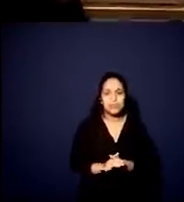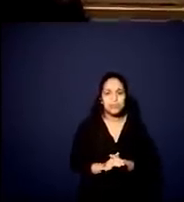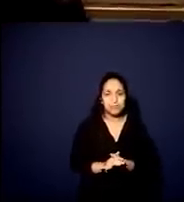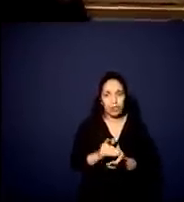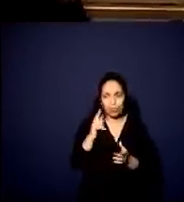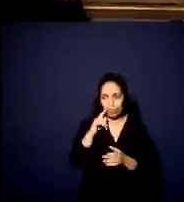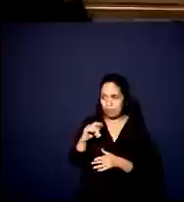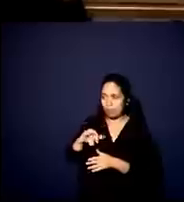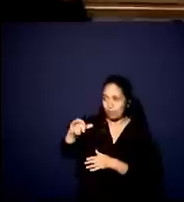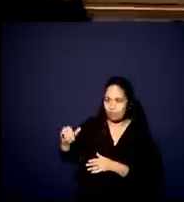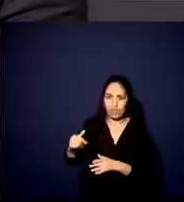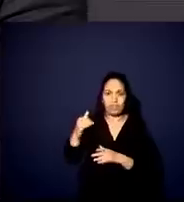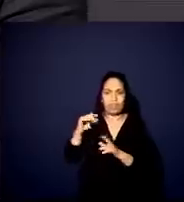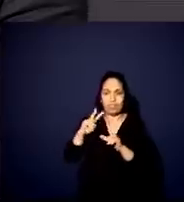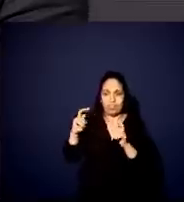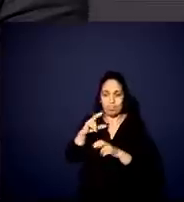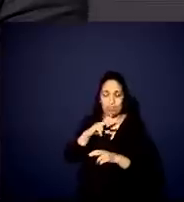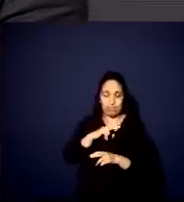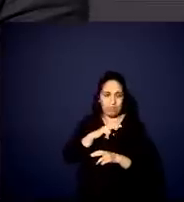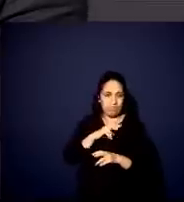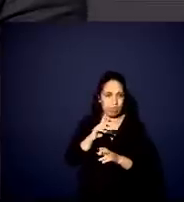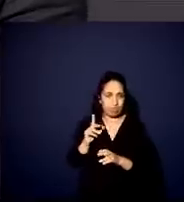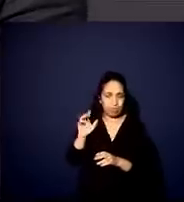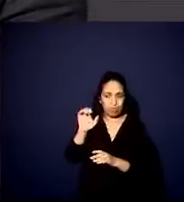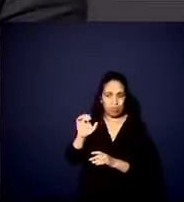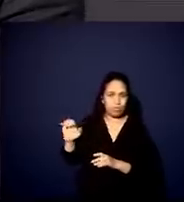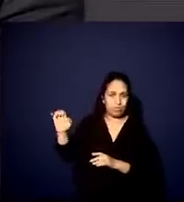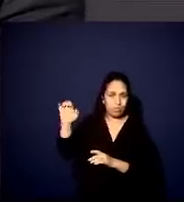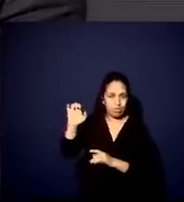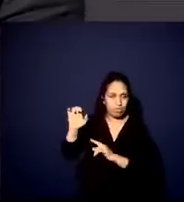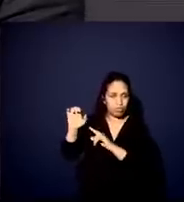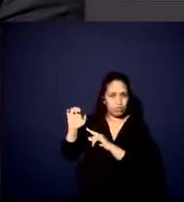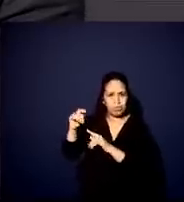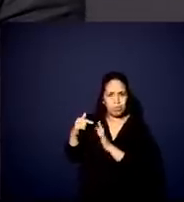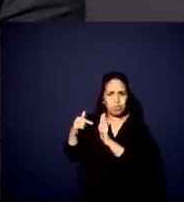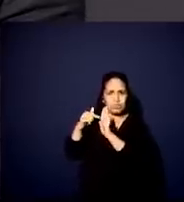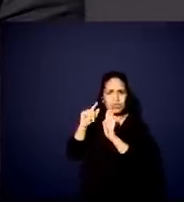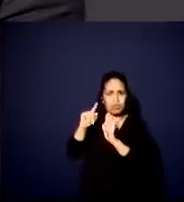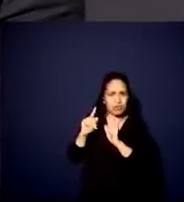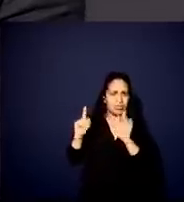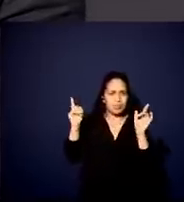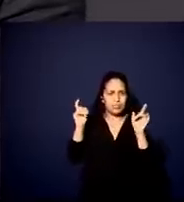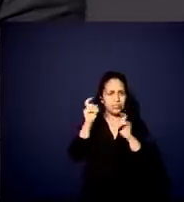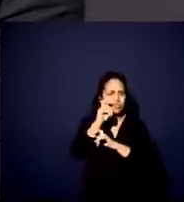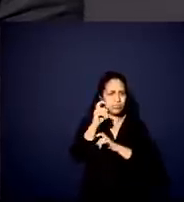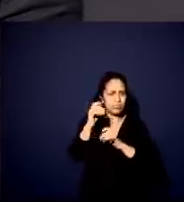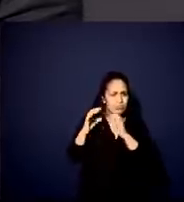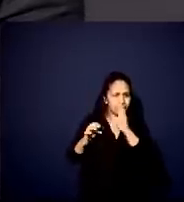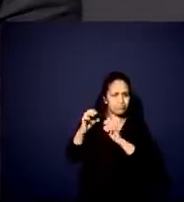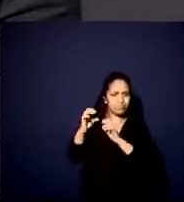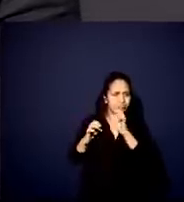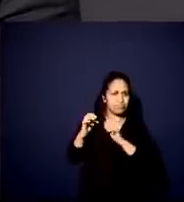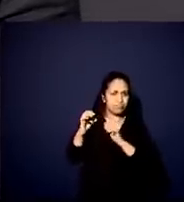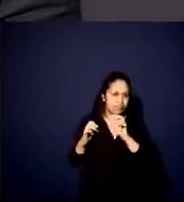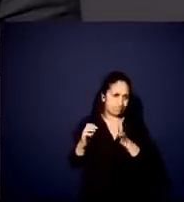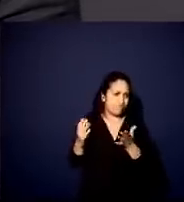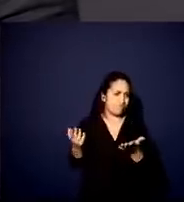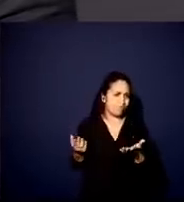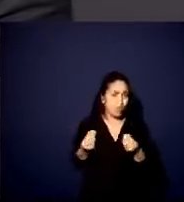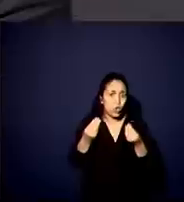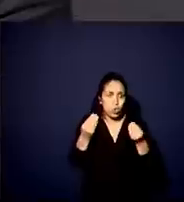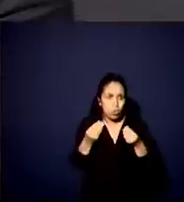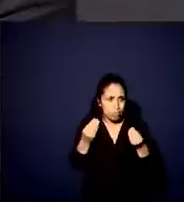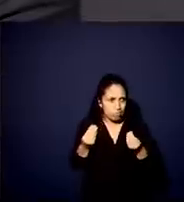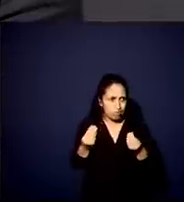pegaria o gancho das privatizações num Estado que demonstrava dificuldade de discutir politicamente isso, era um tabu falar